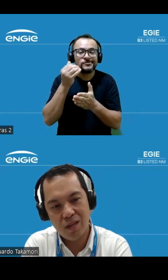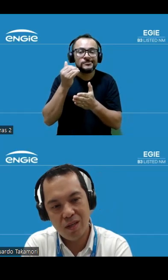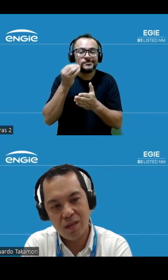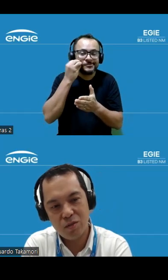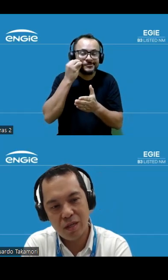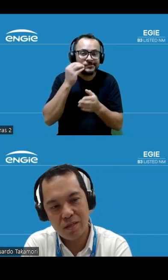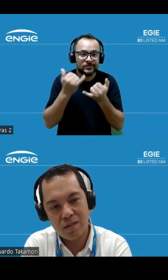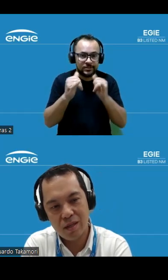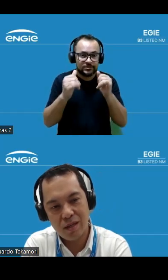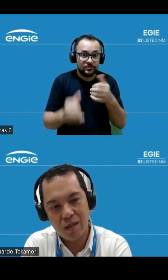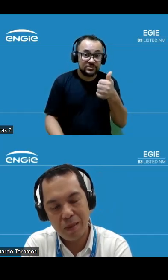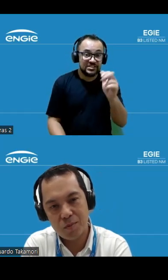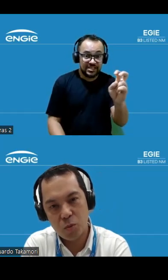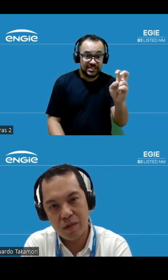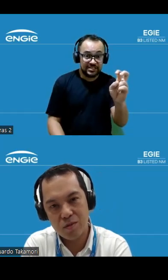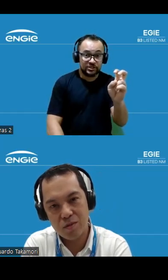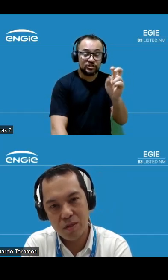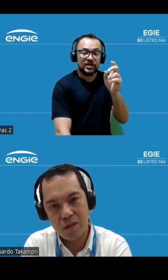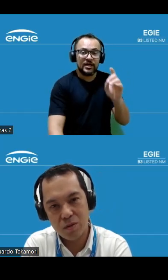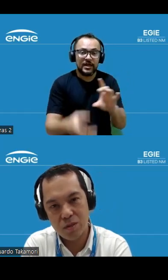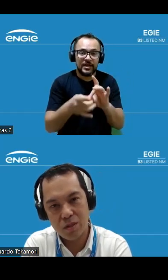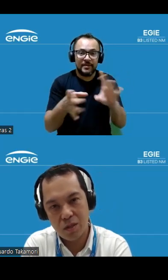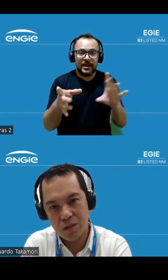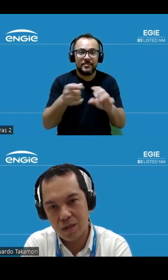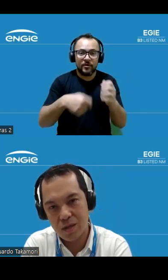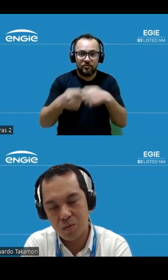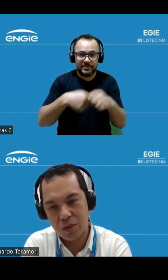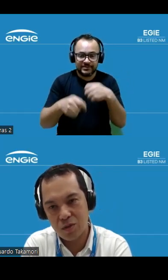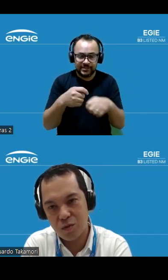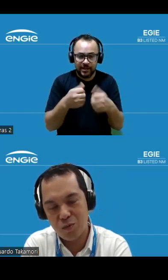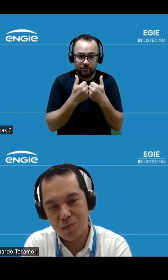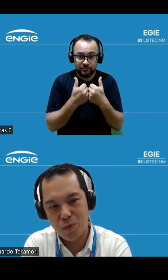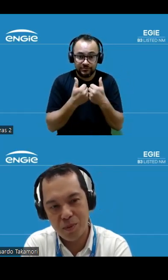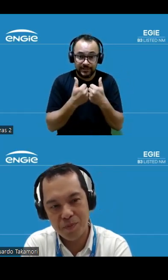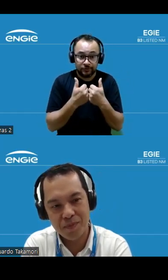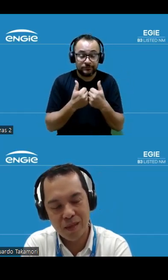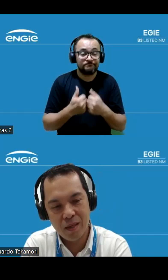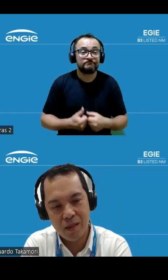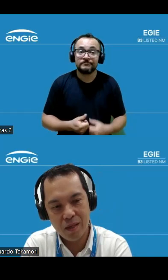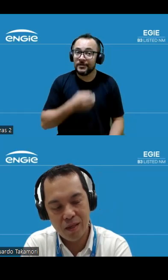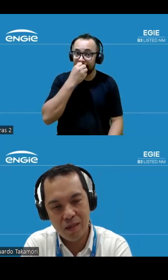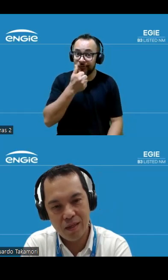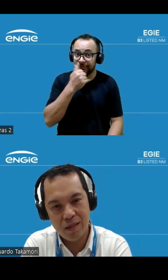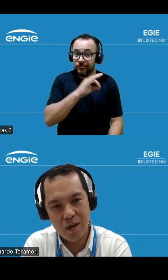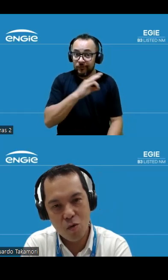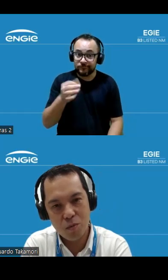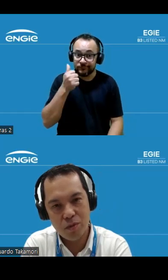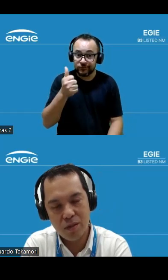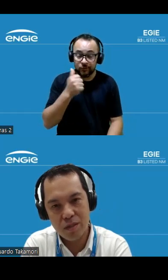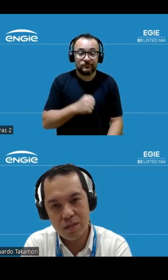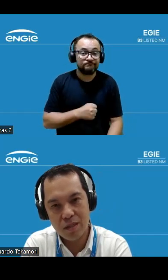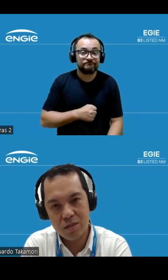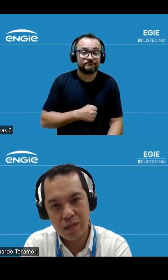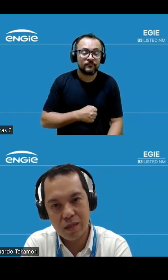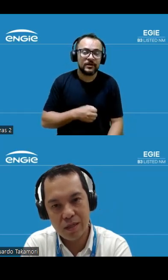a gente já tem 15 unidades liberadas para operação comercial, ou seja, o projeto está de vento em polpa, e algo como